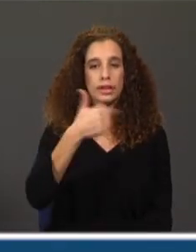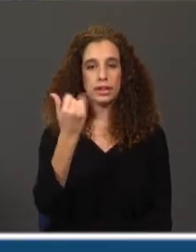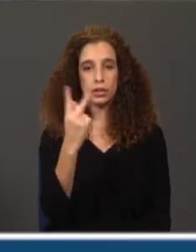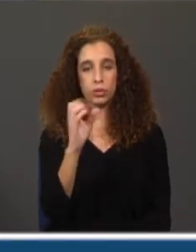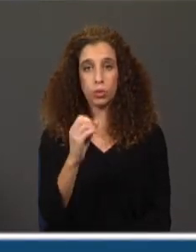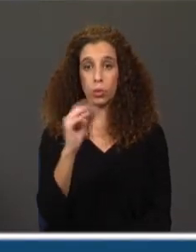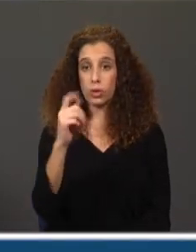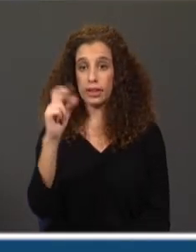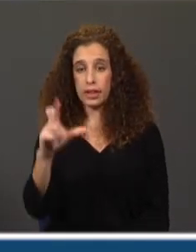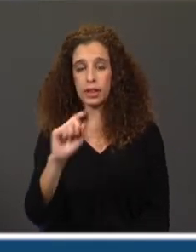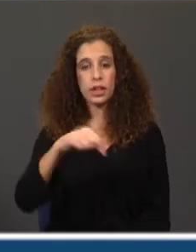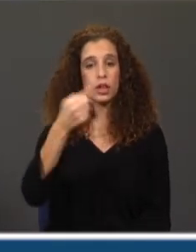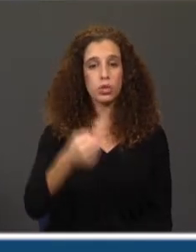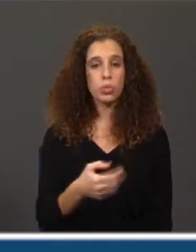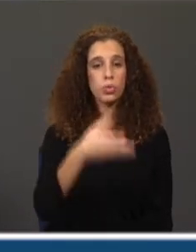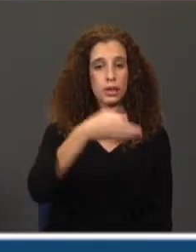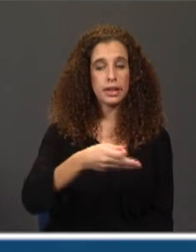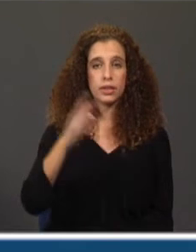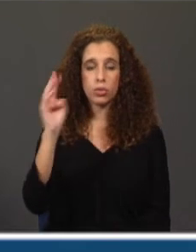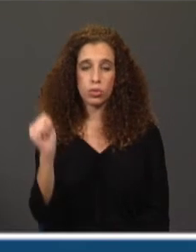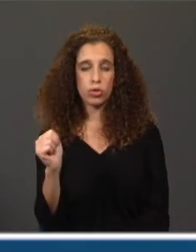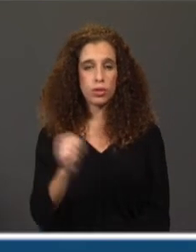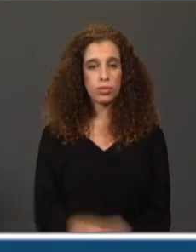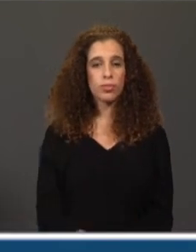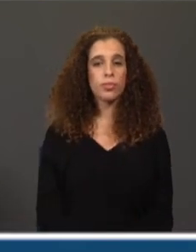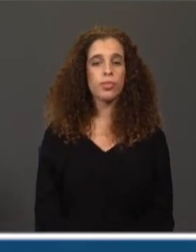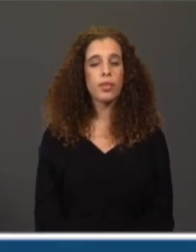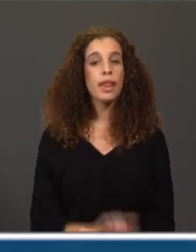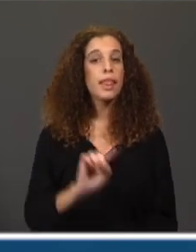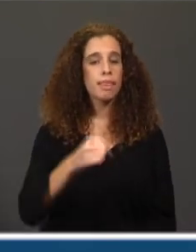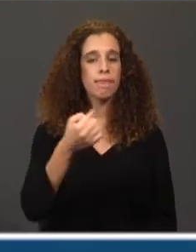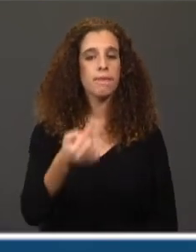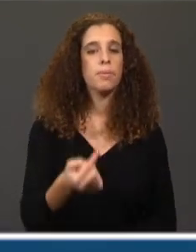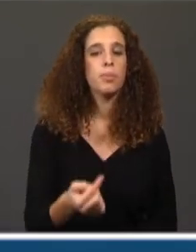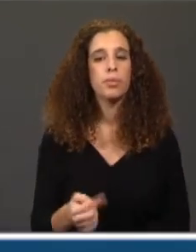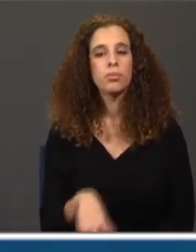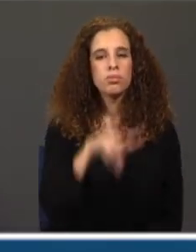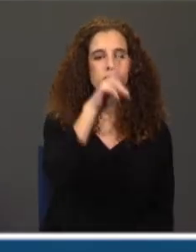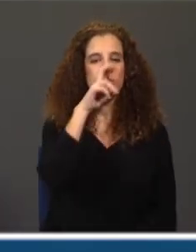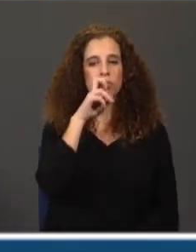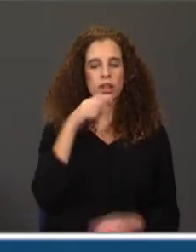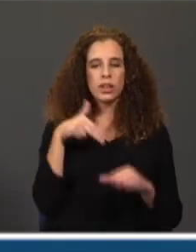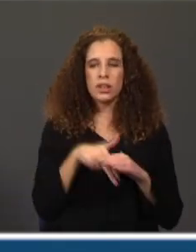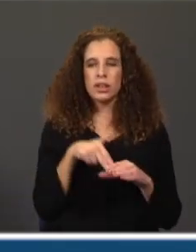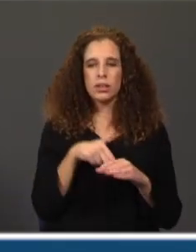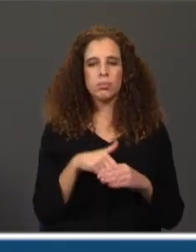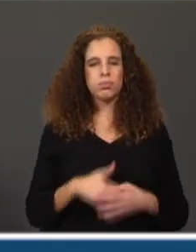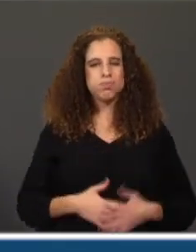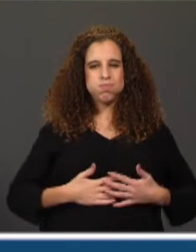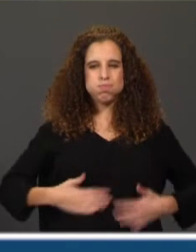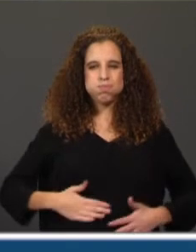temos o predicativo do sujeito, como é evidente. Depois, o cheiro da gasolina enjoou-me.